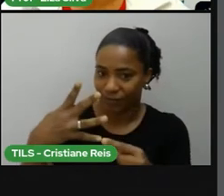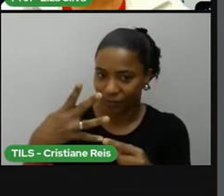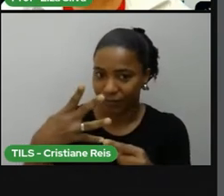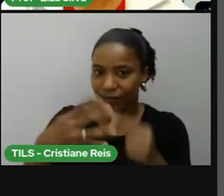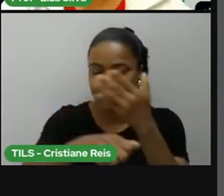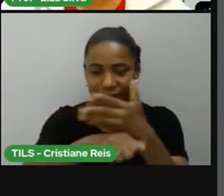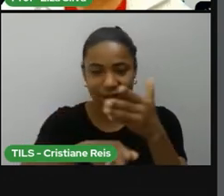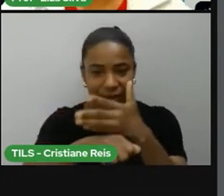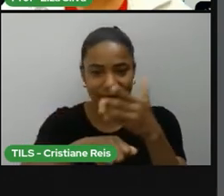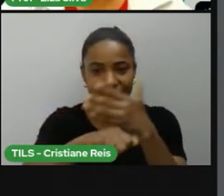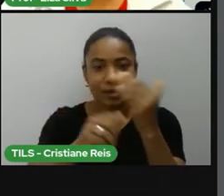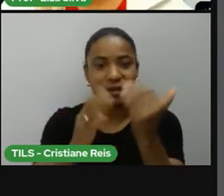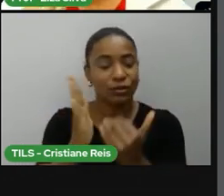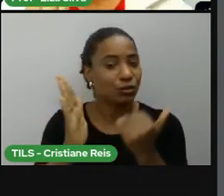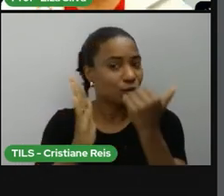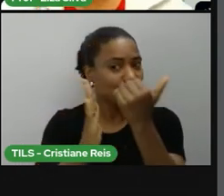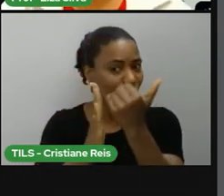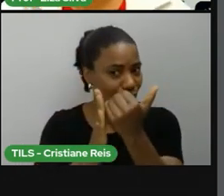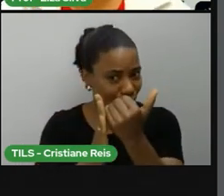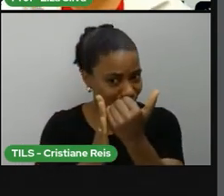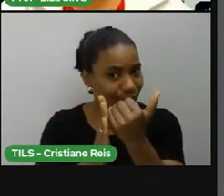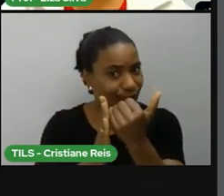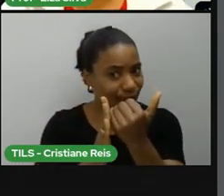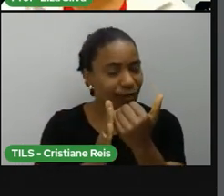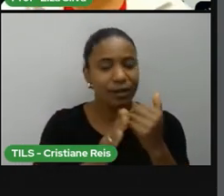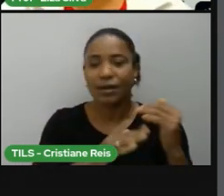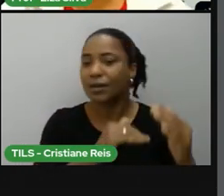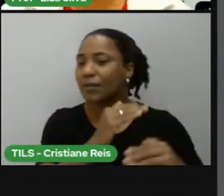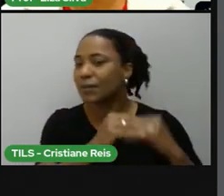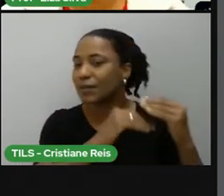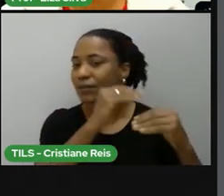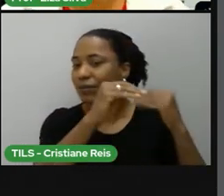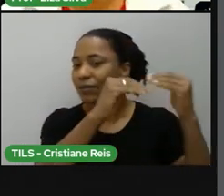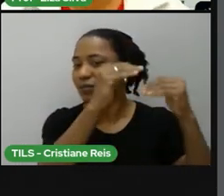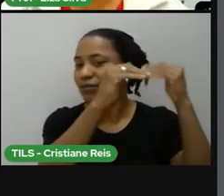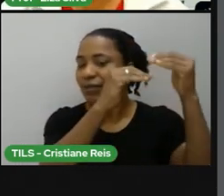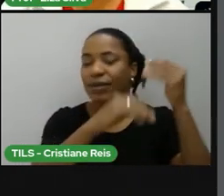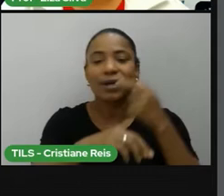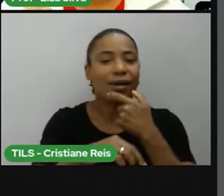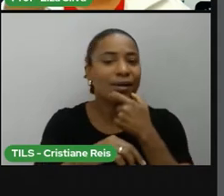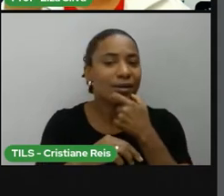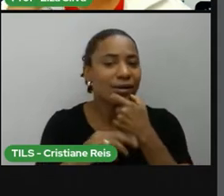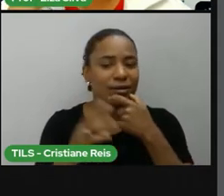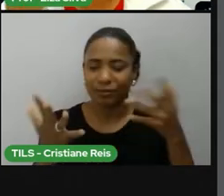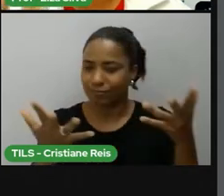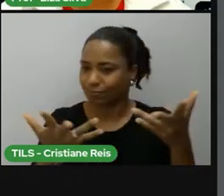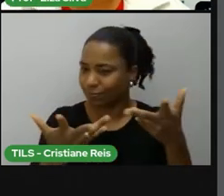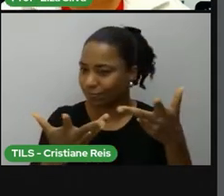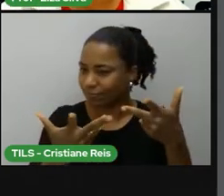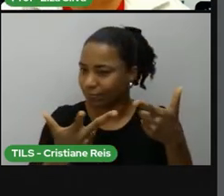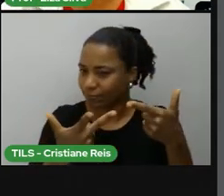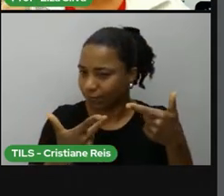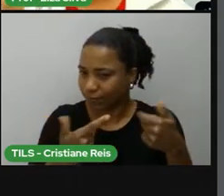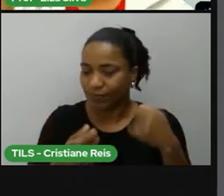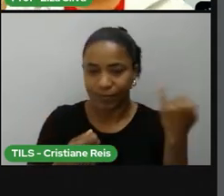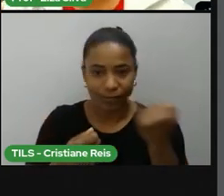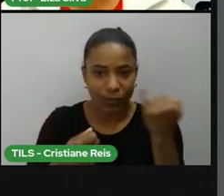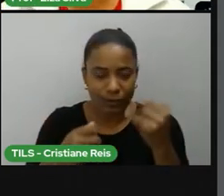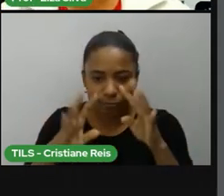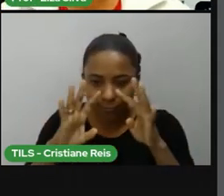para que a gente possa desenvolver a habilidade de fluência na língua inglesa, ouvir bastante